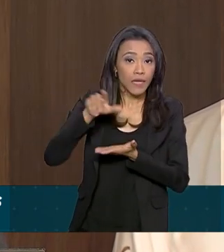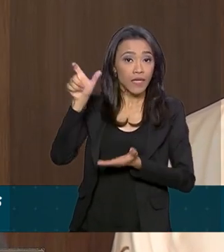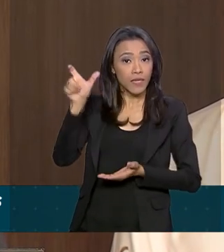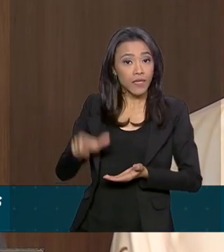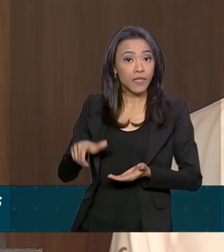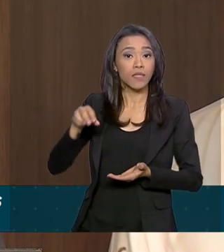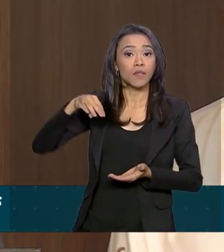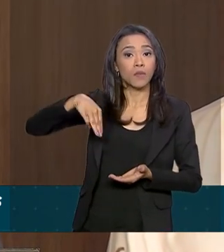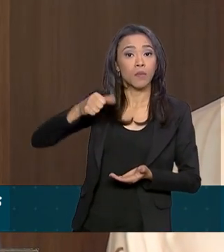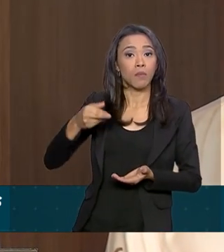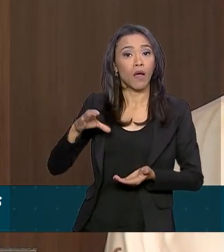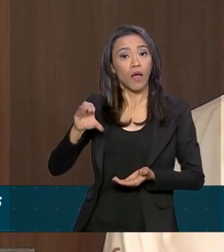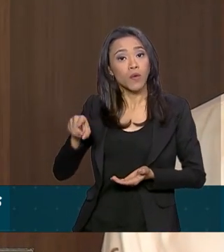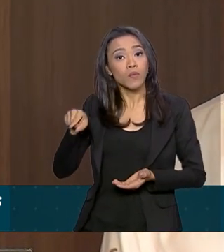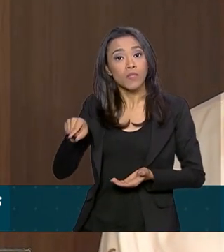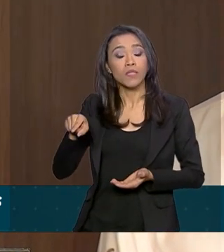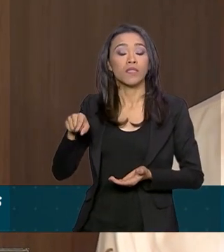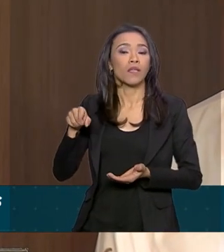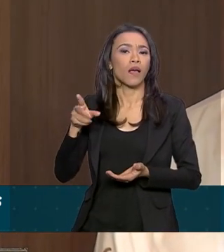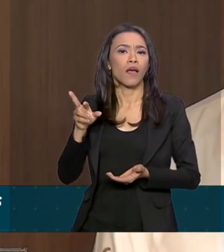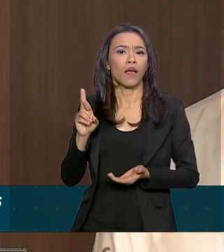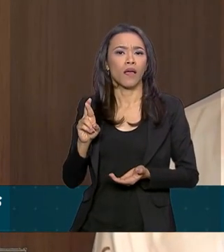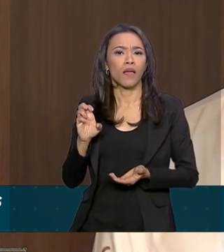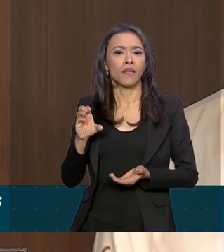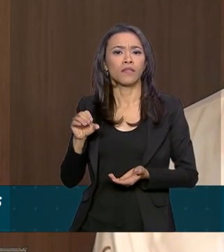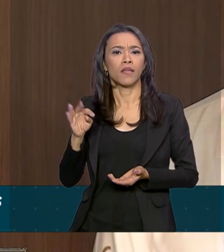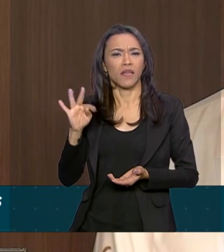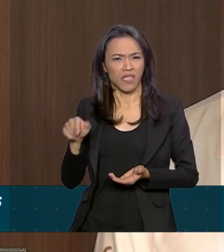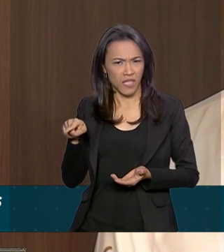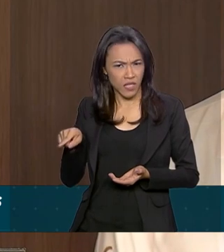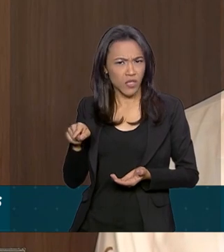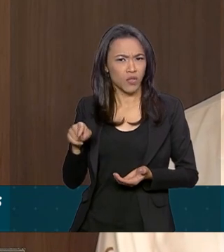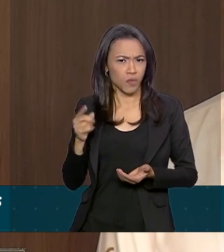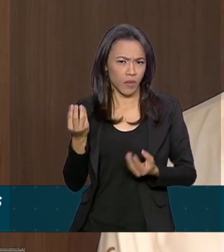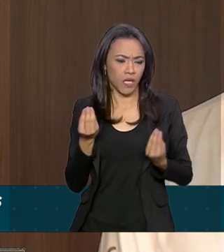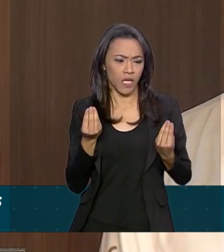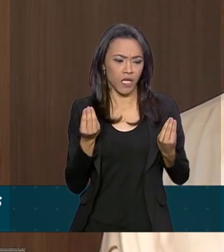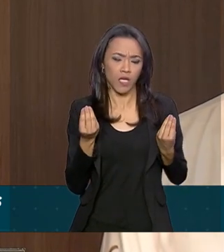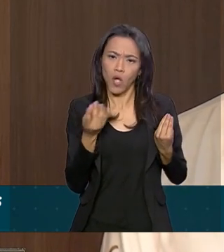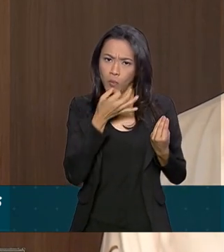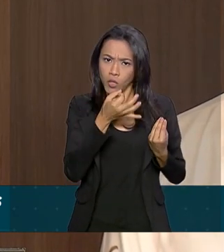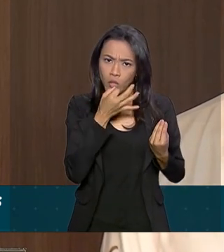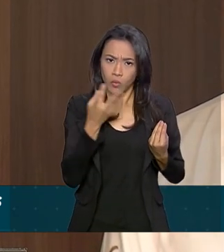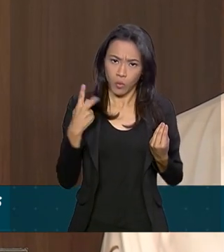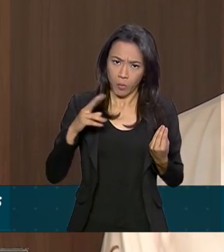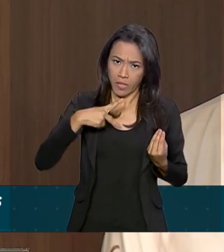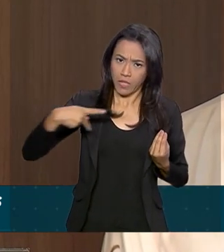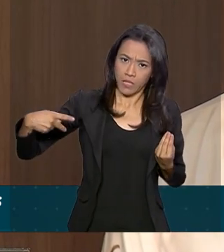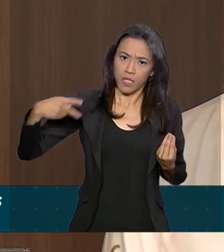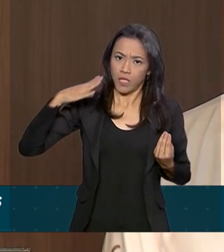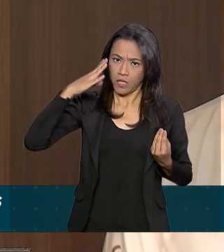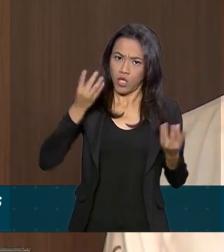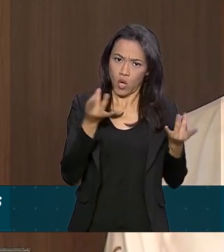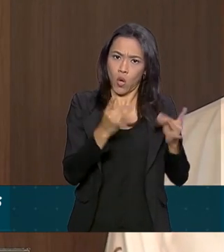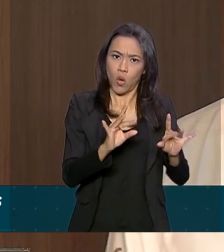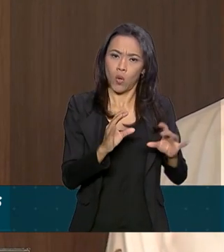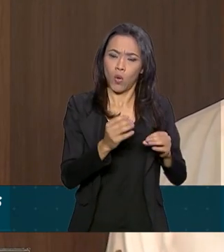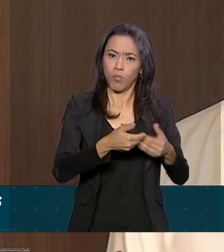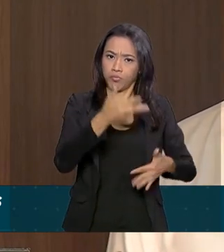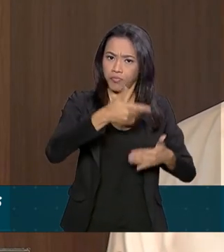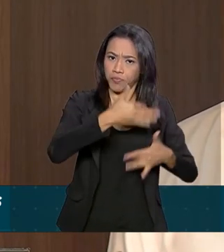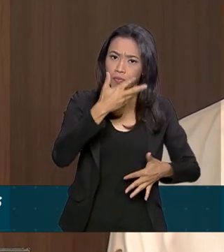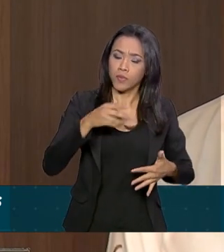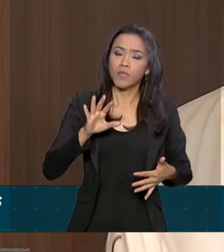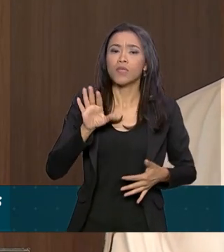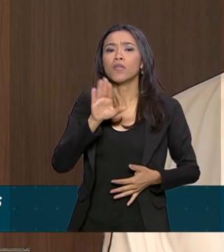Receita Federal. Essa decisão foi externada pelo presidente na rede social dele. Então, por ele, de alguma maneira. Eu pergunto ao